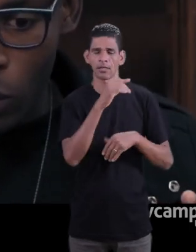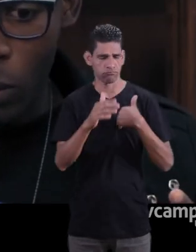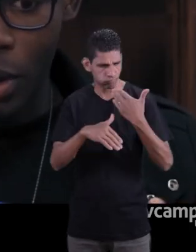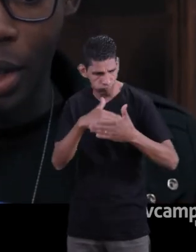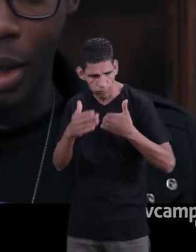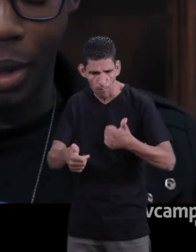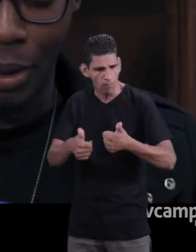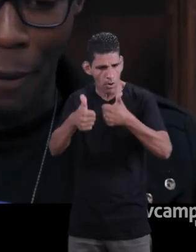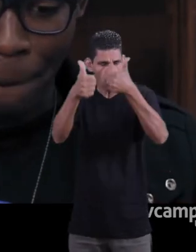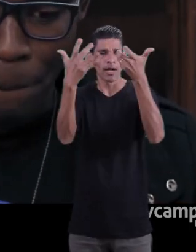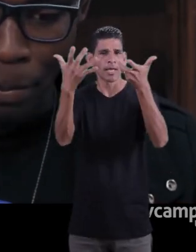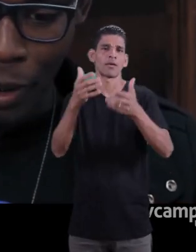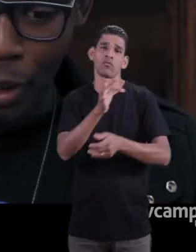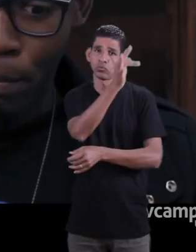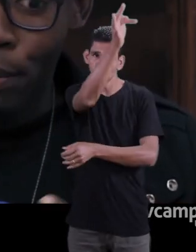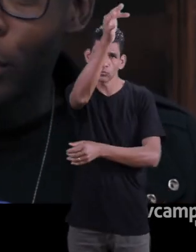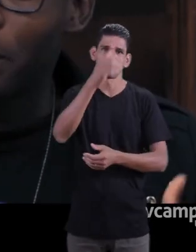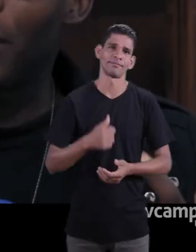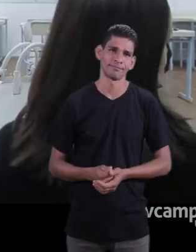uma